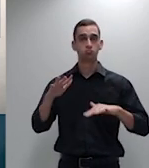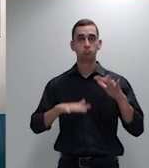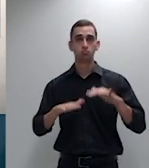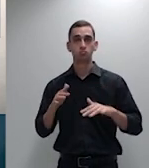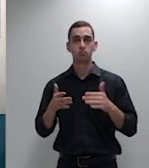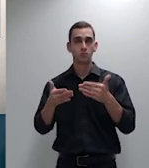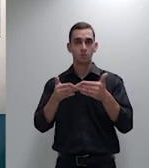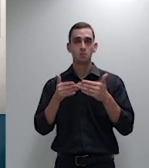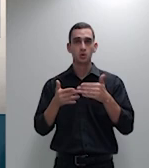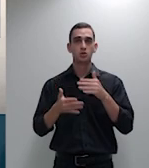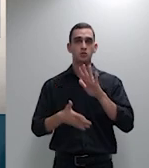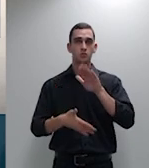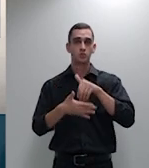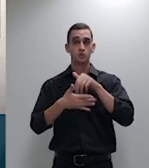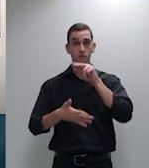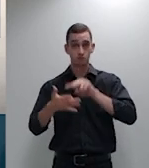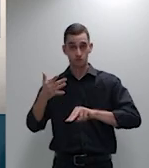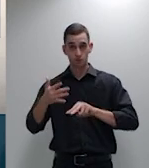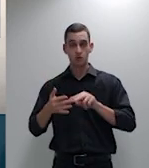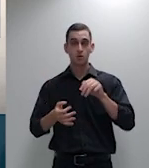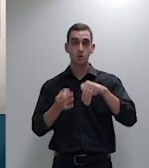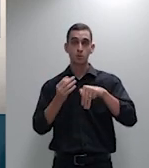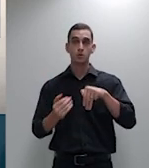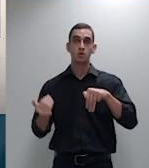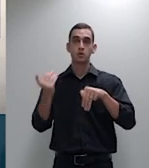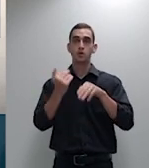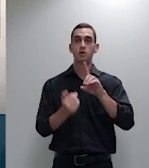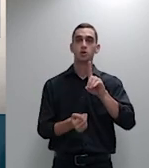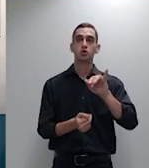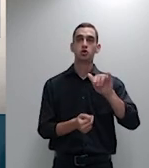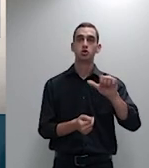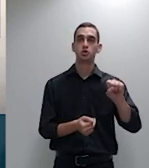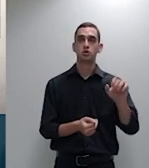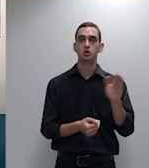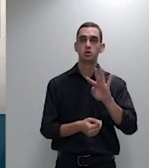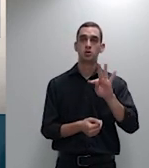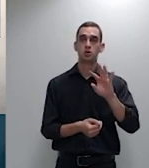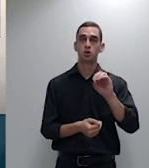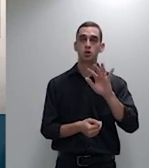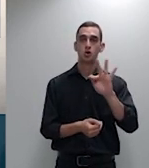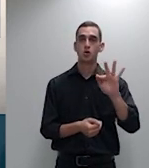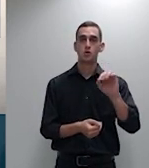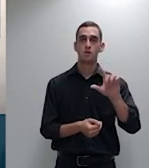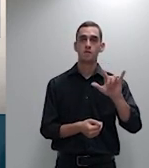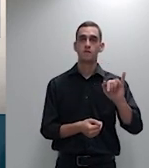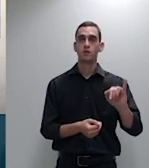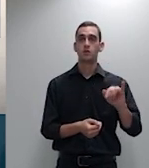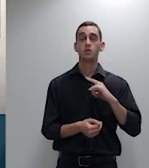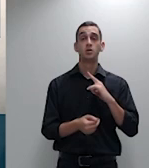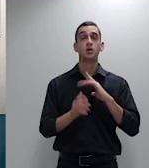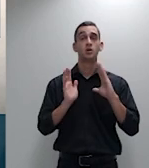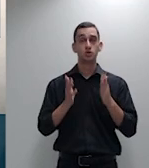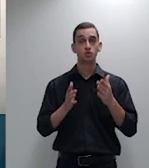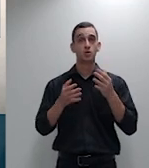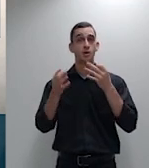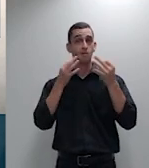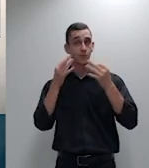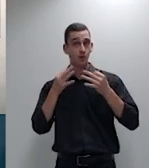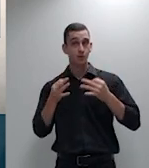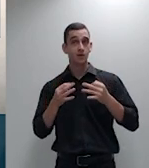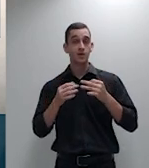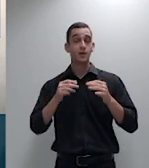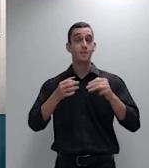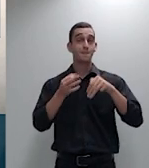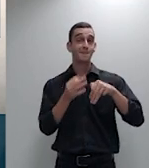sua excelência o ministro Dias Toffoli já houve manifestação de cinco ministros declarando